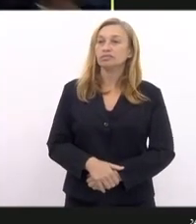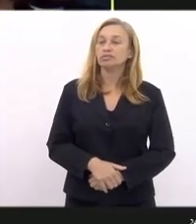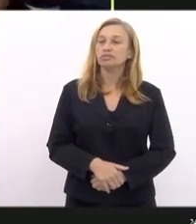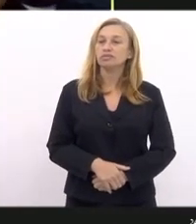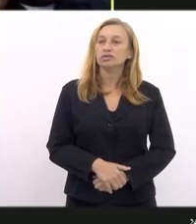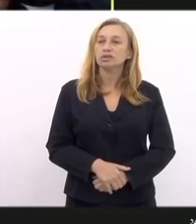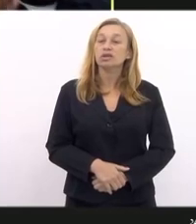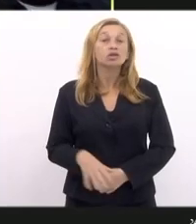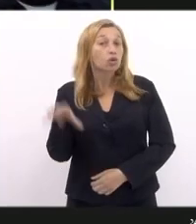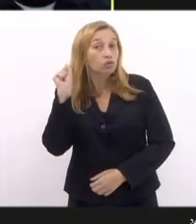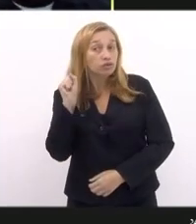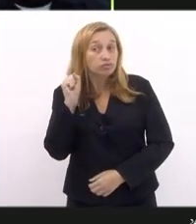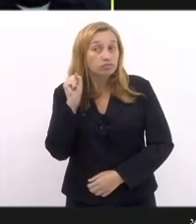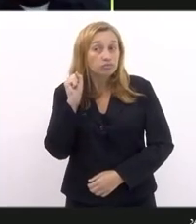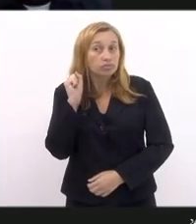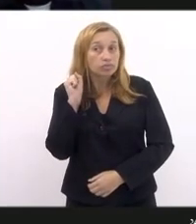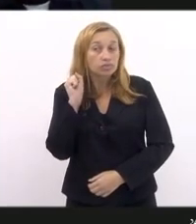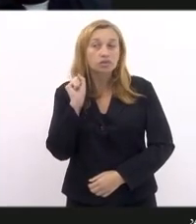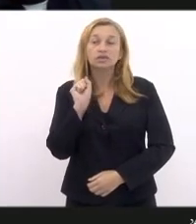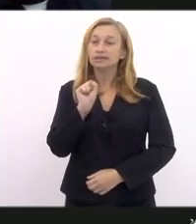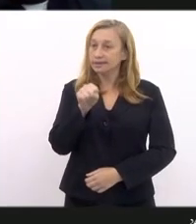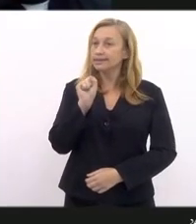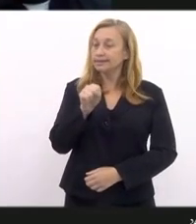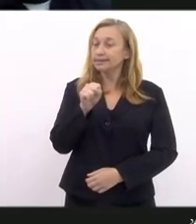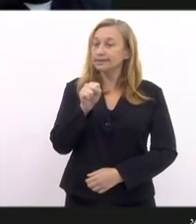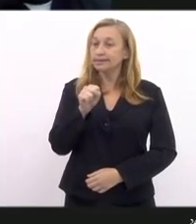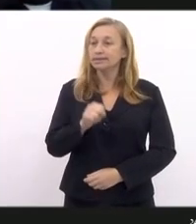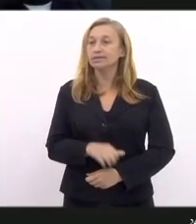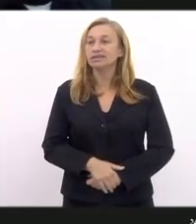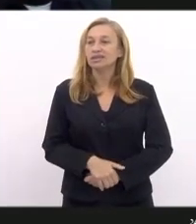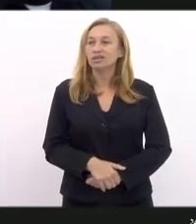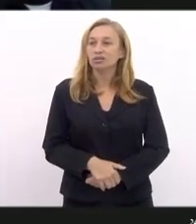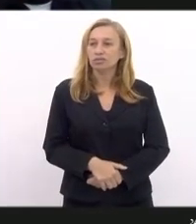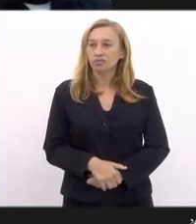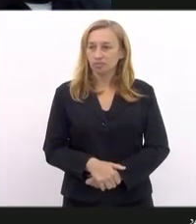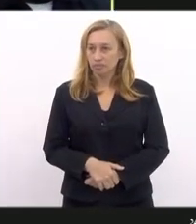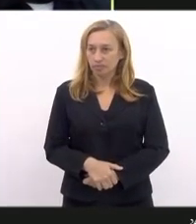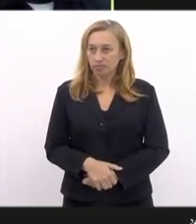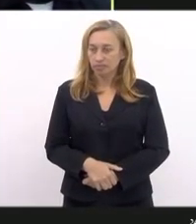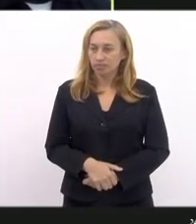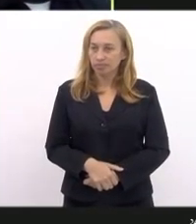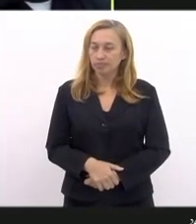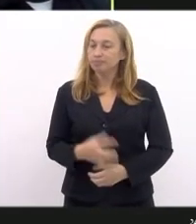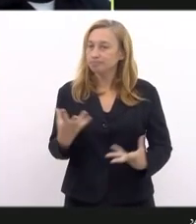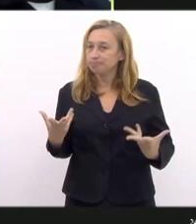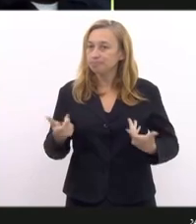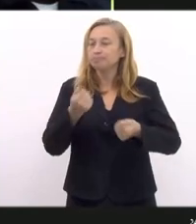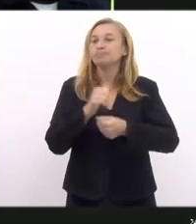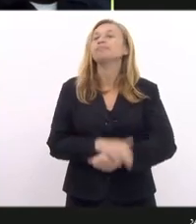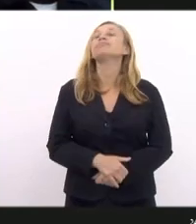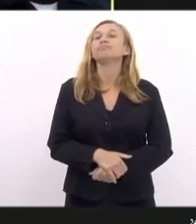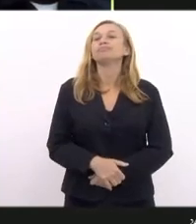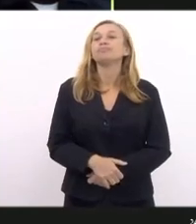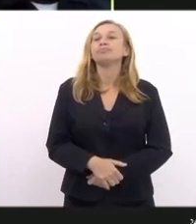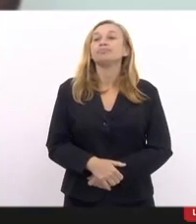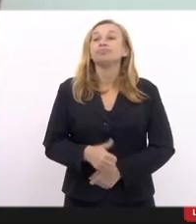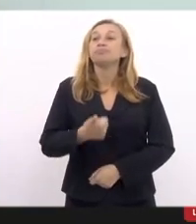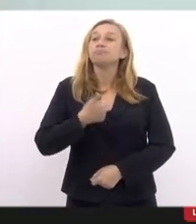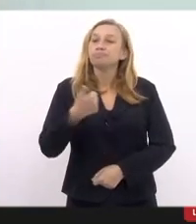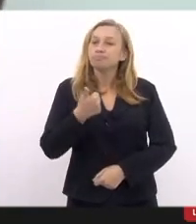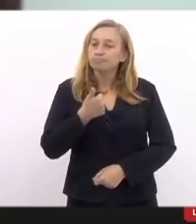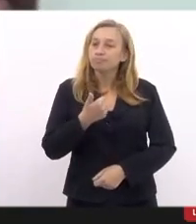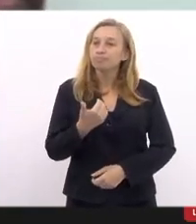Estão me ouvindo agora? Perfeitamente, perfeitamente. Maravilha. Primeiramente,